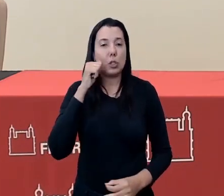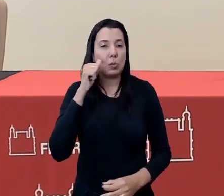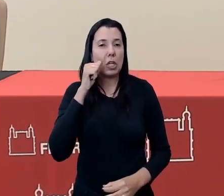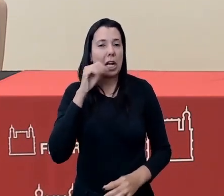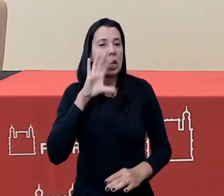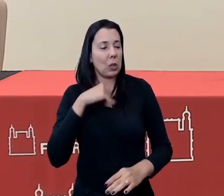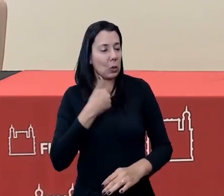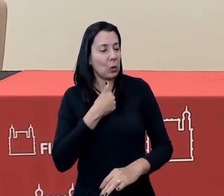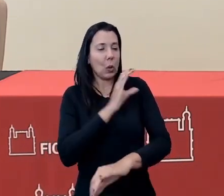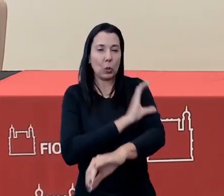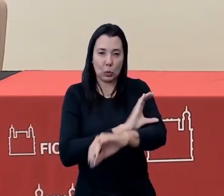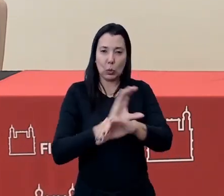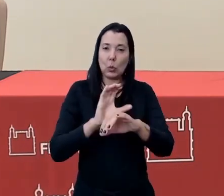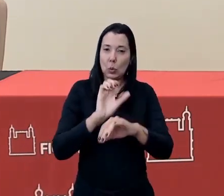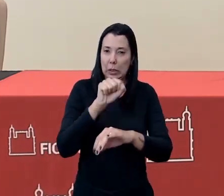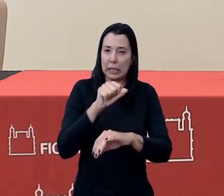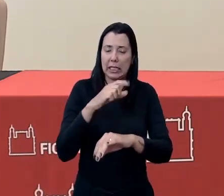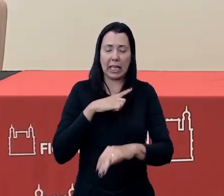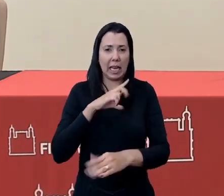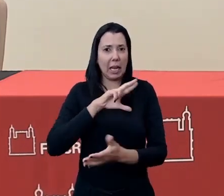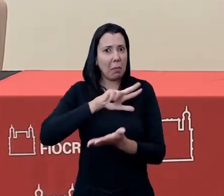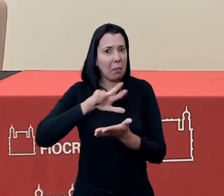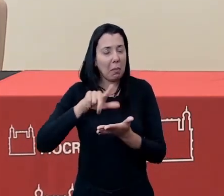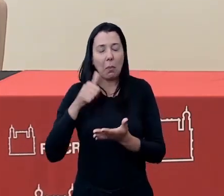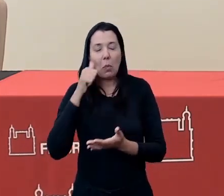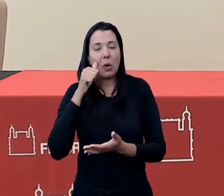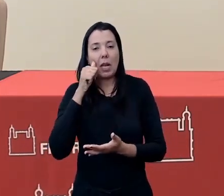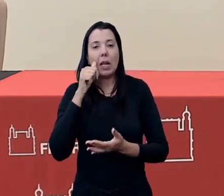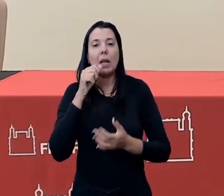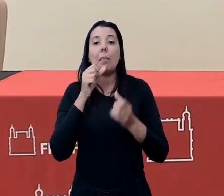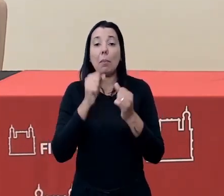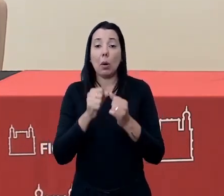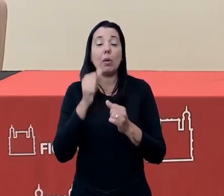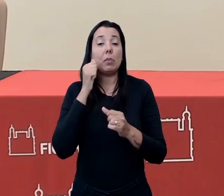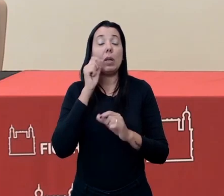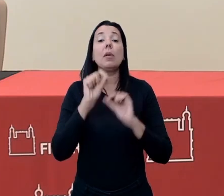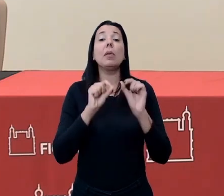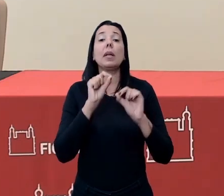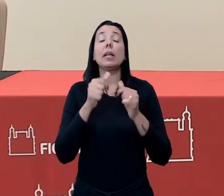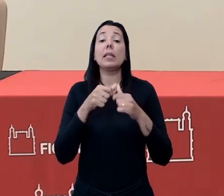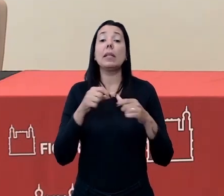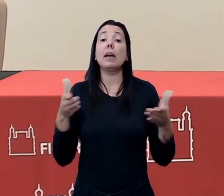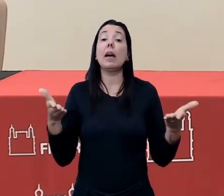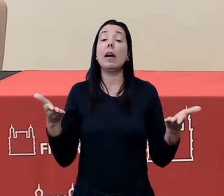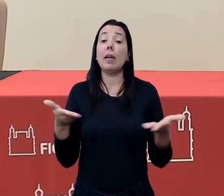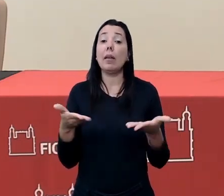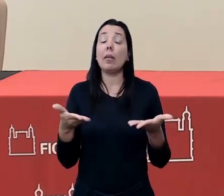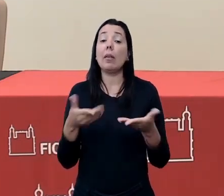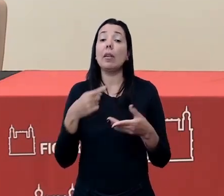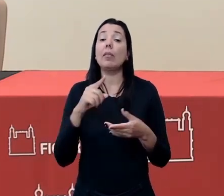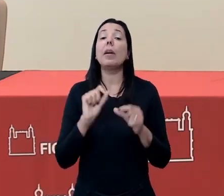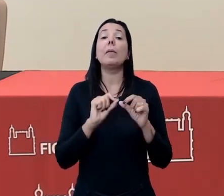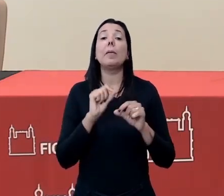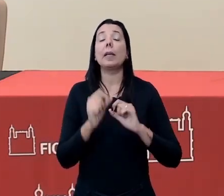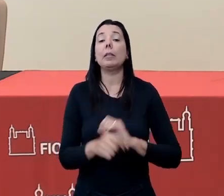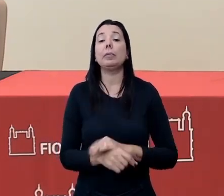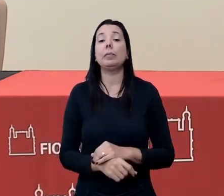curso, nos nossos cursos, então, cada um pode estar. e, nesse momento, a gente vai seguir